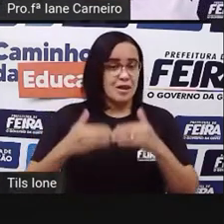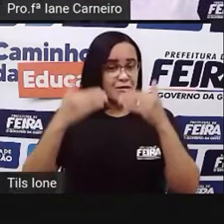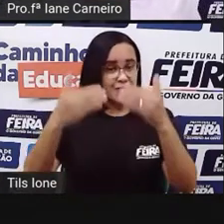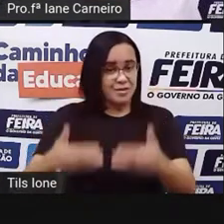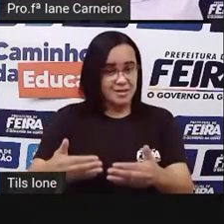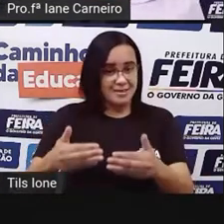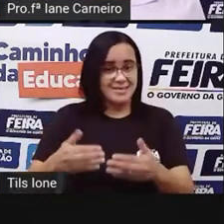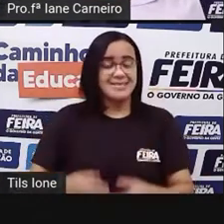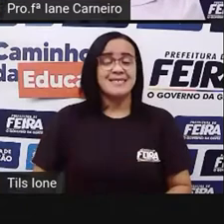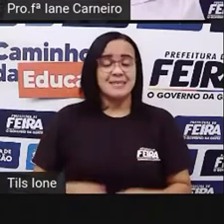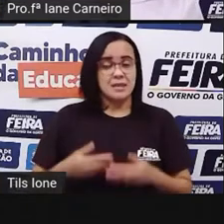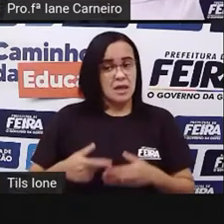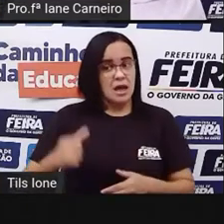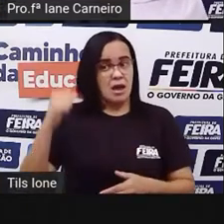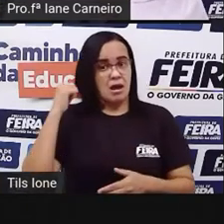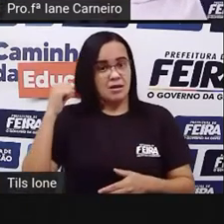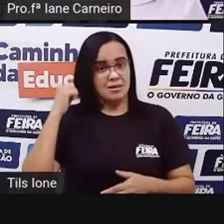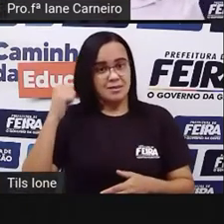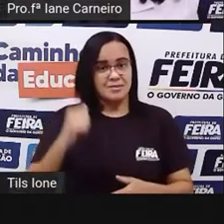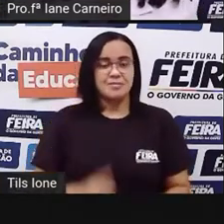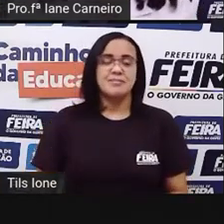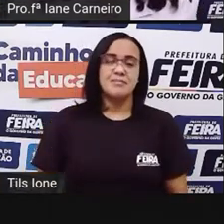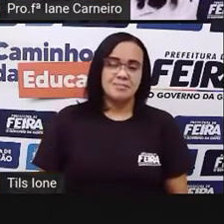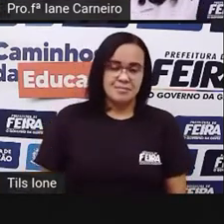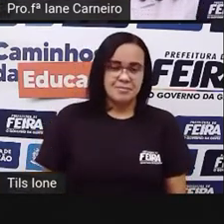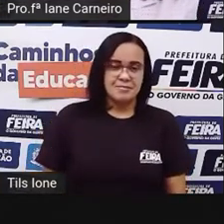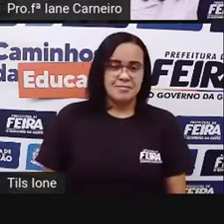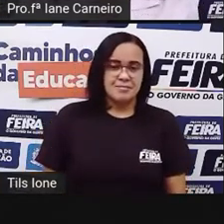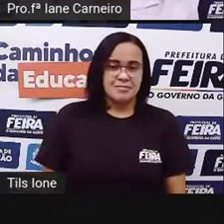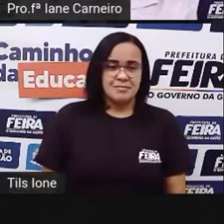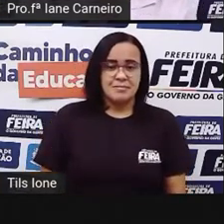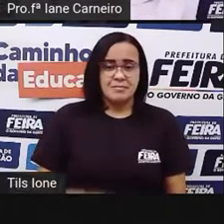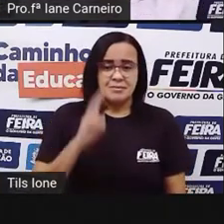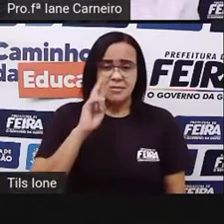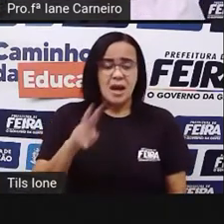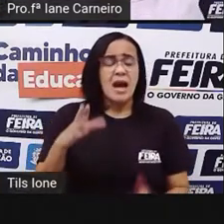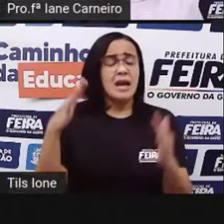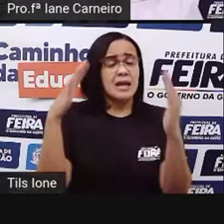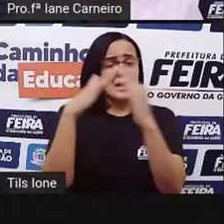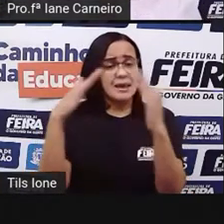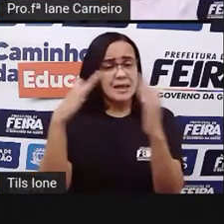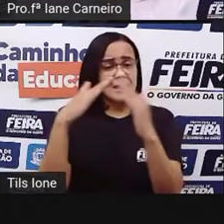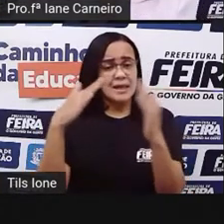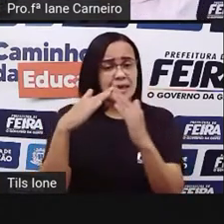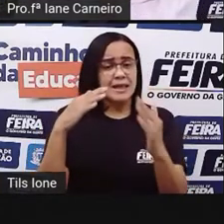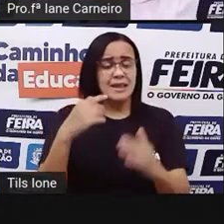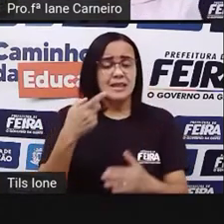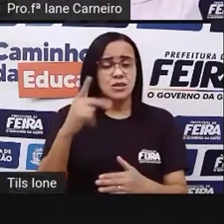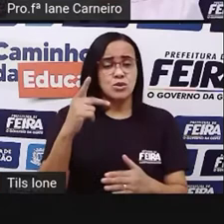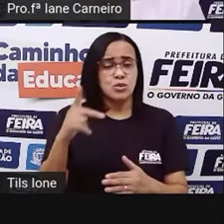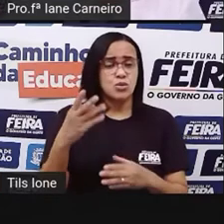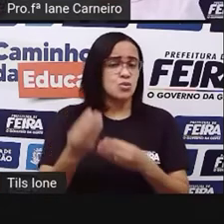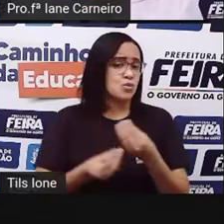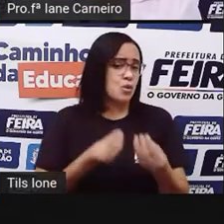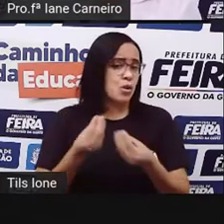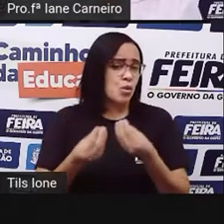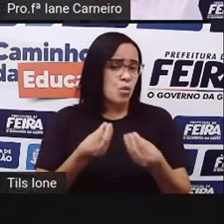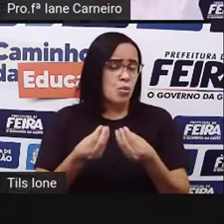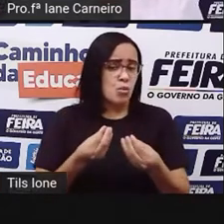está atrás. Ok. Aí agora, na sua casa, o que é que está na sua frente?